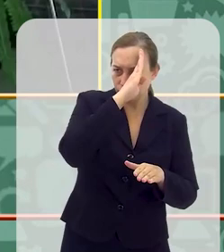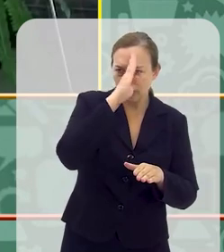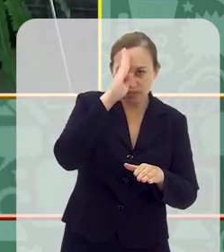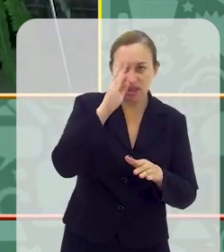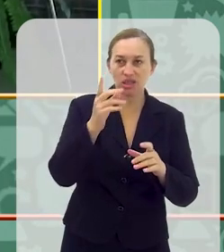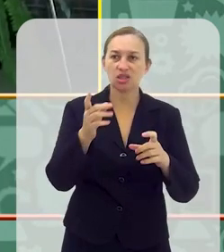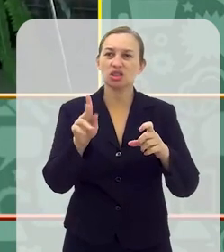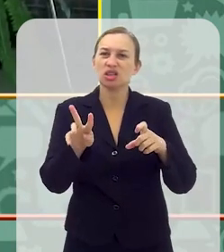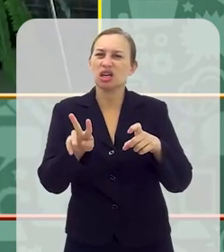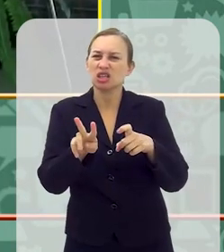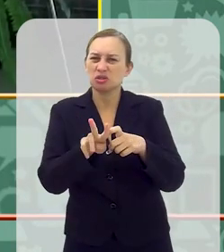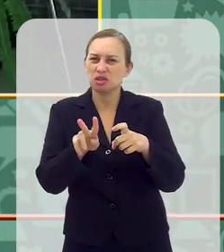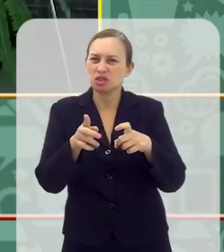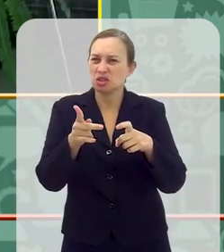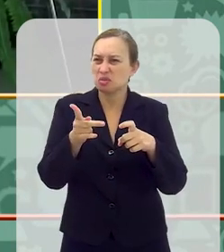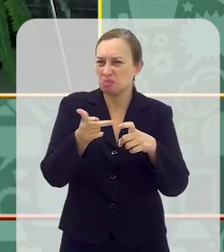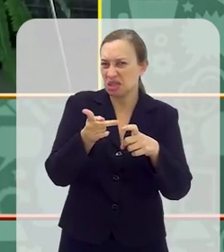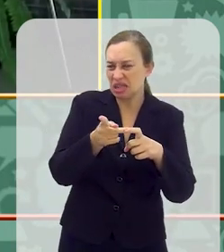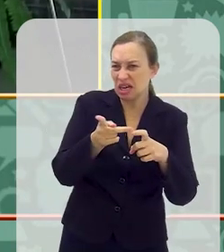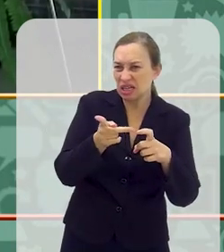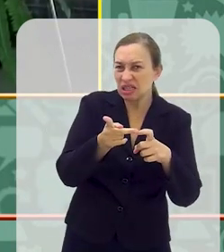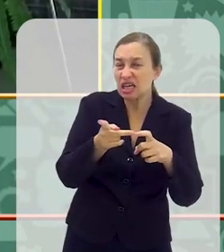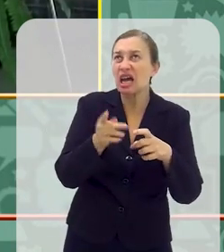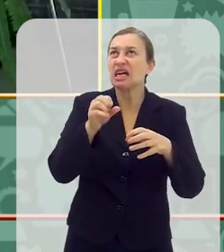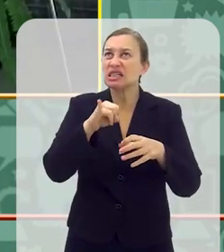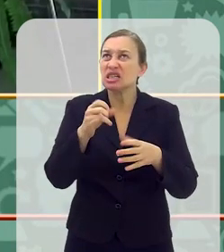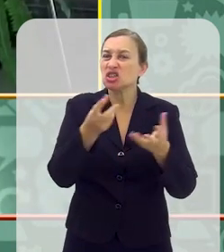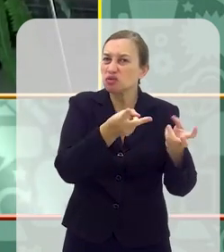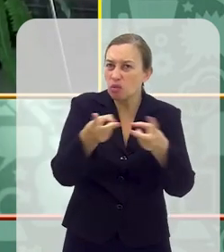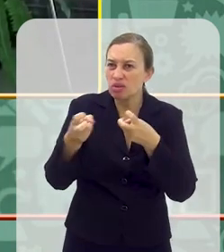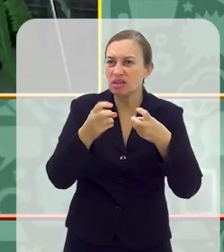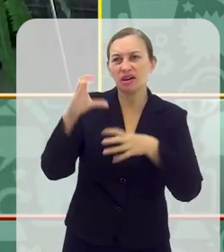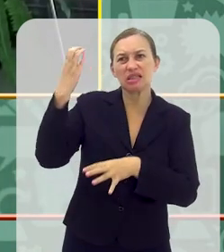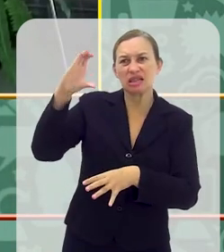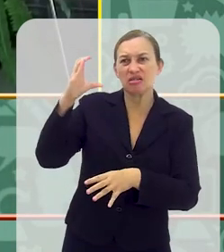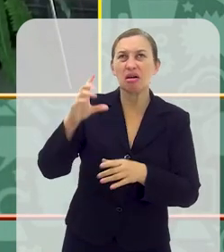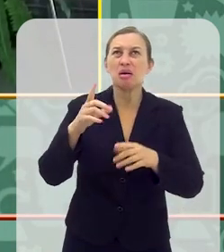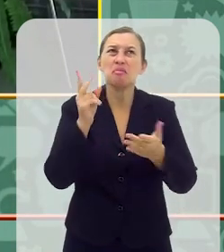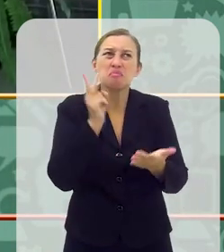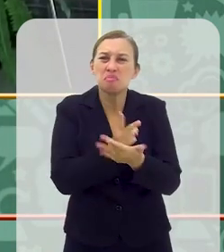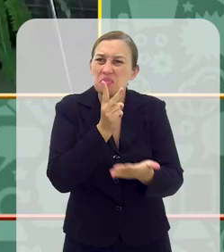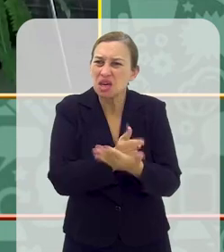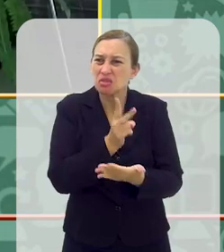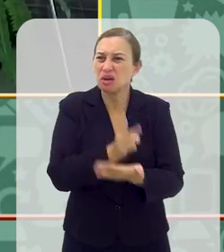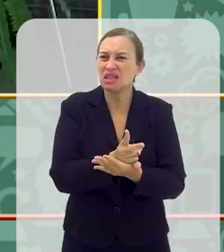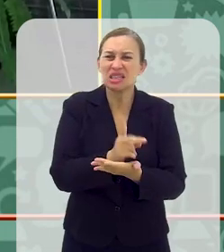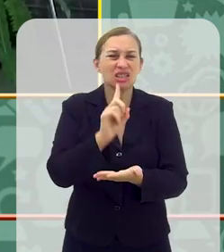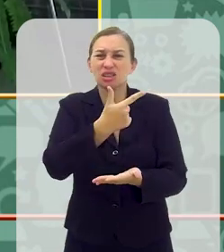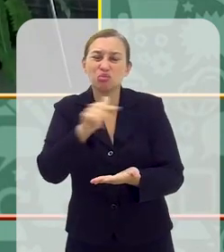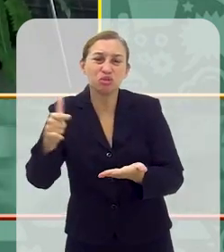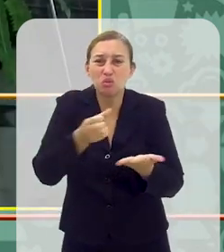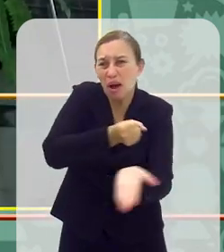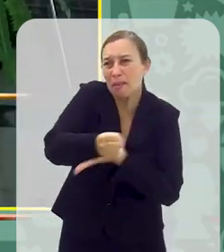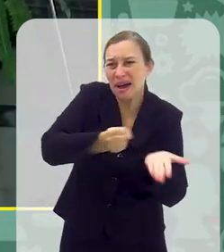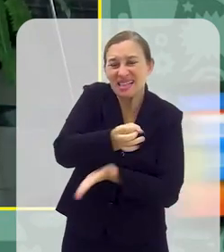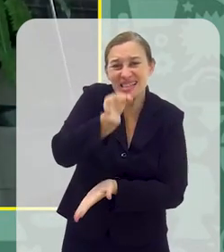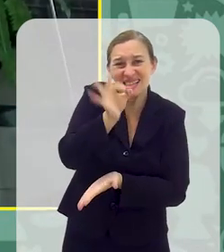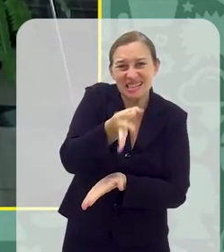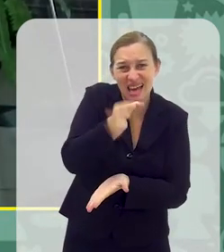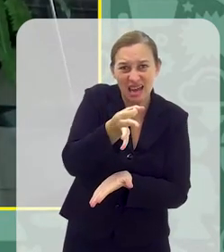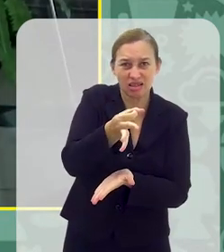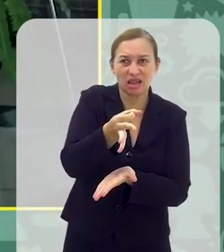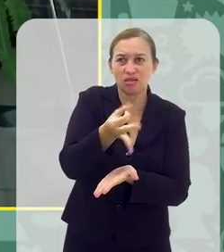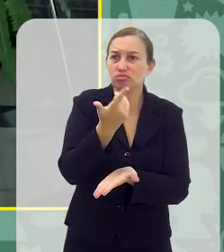rigor, se a gente for ser, assim, bem científico, mesmo essas recomendações, elas não têm muita base em evidência